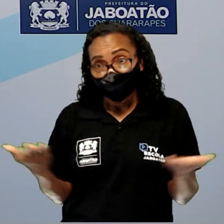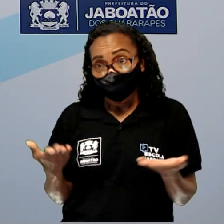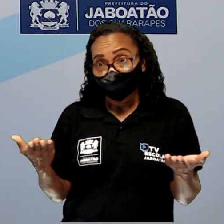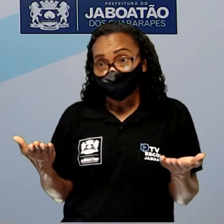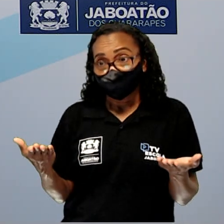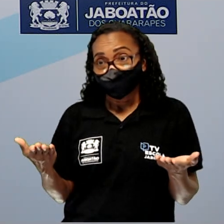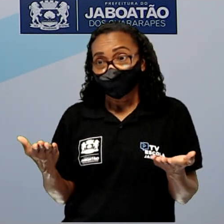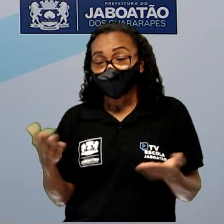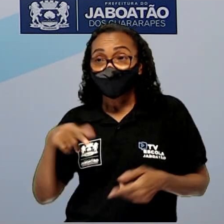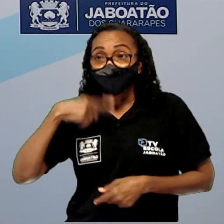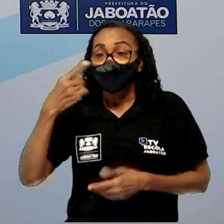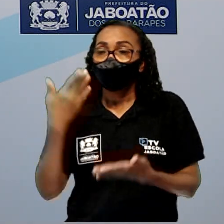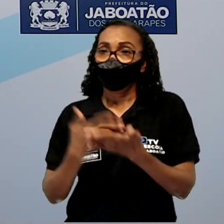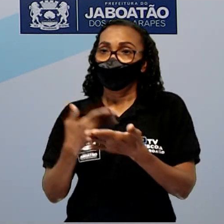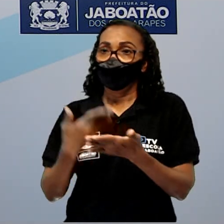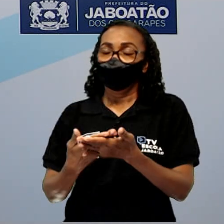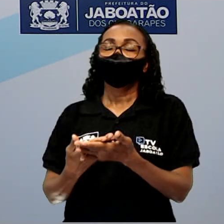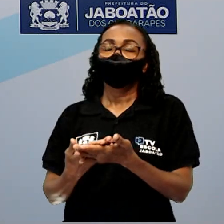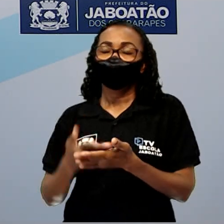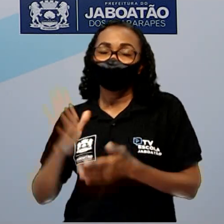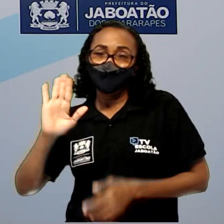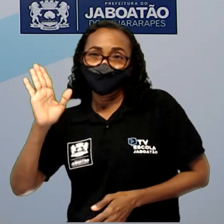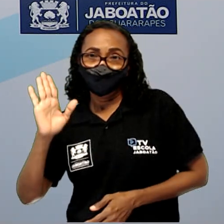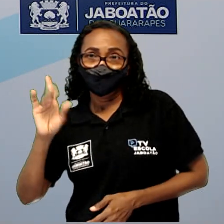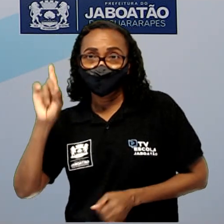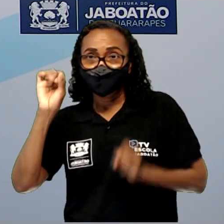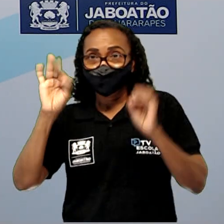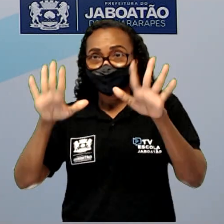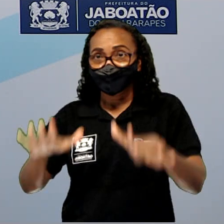aqui. Até a próxima aula. Que Deus os abençoe.